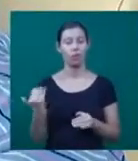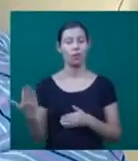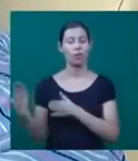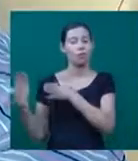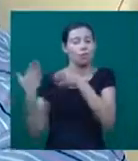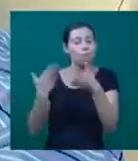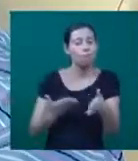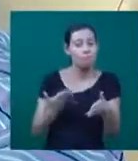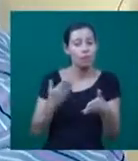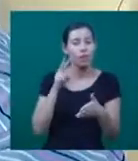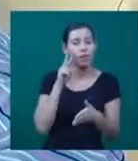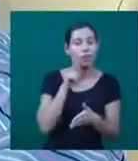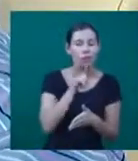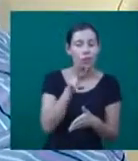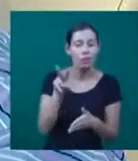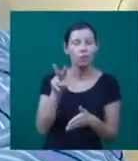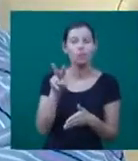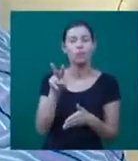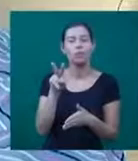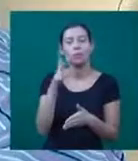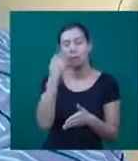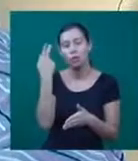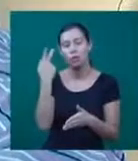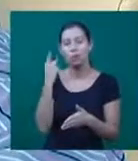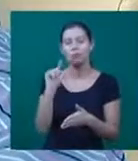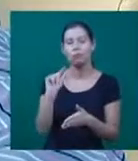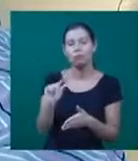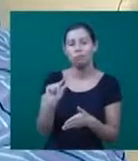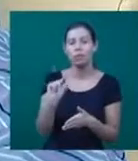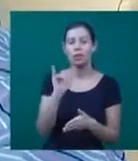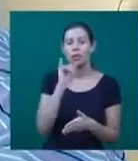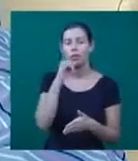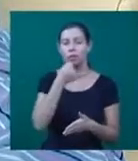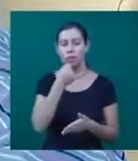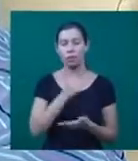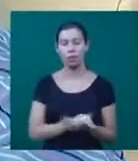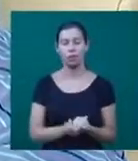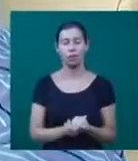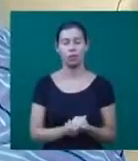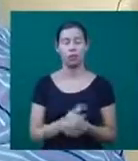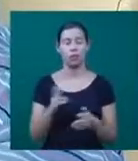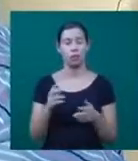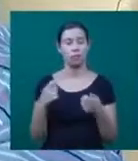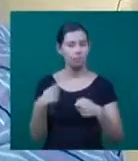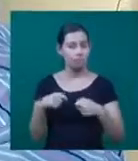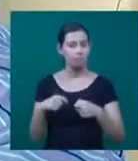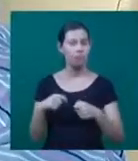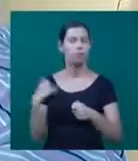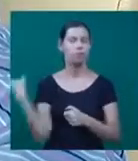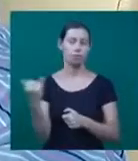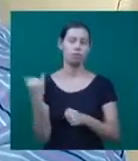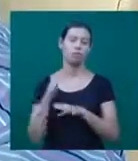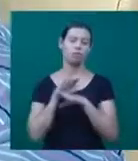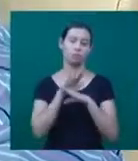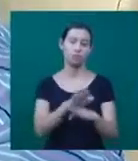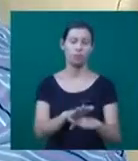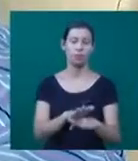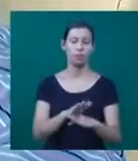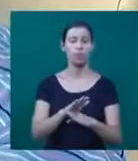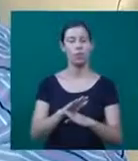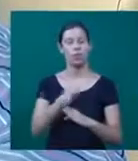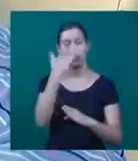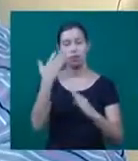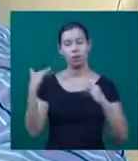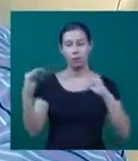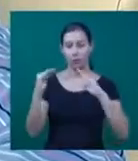gente doando, então a gente fica assim, Tanta gente precisando, e eu acho que é muito importante, quem está em casa e pode